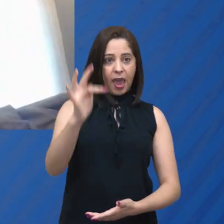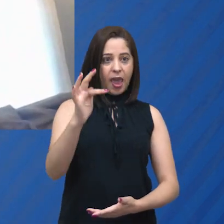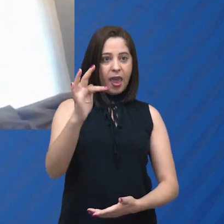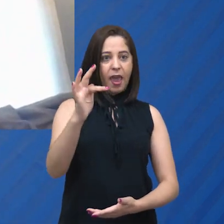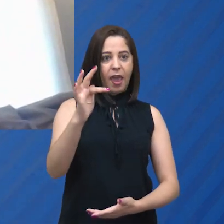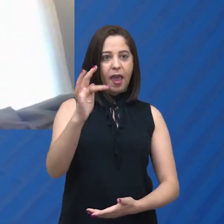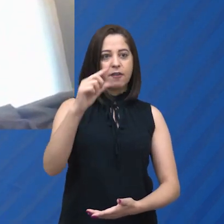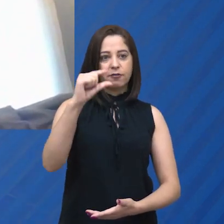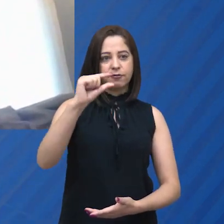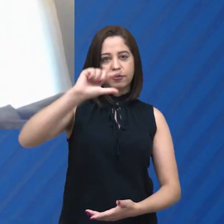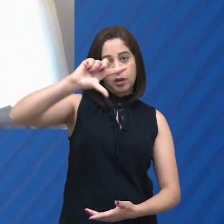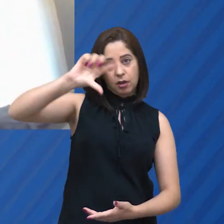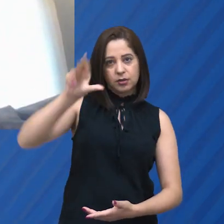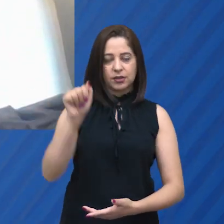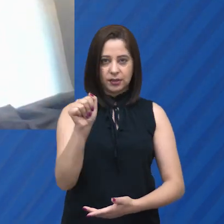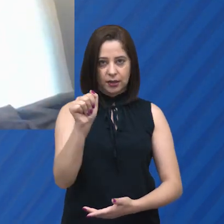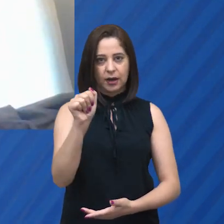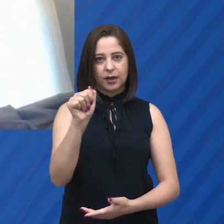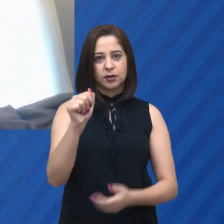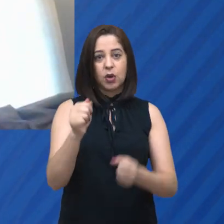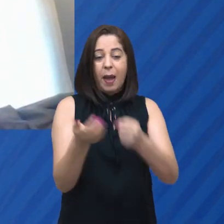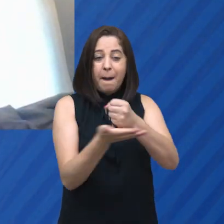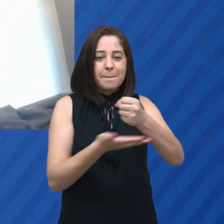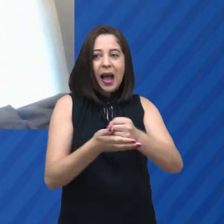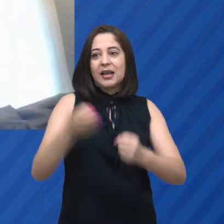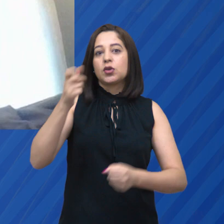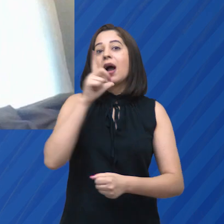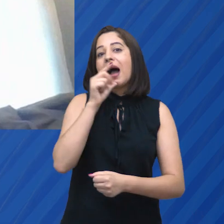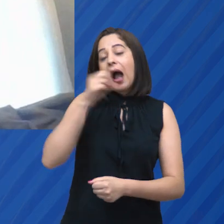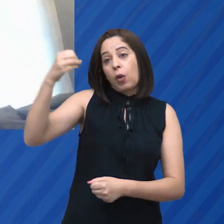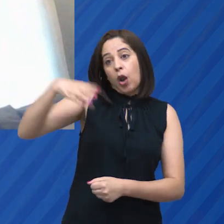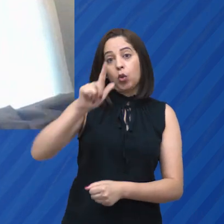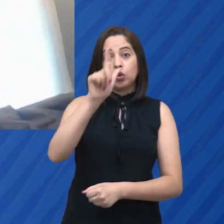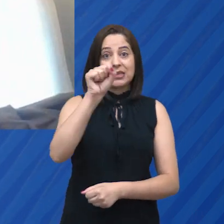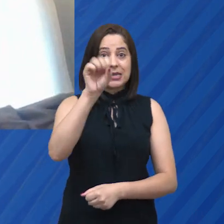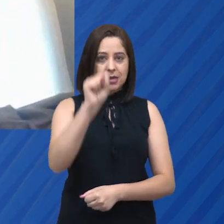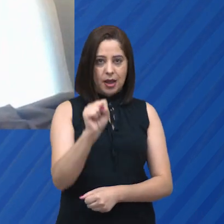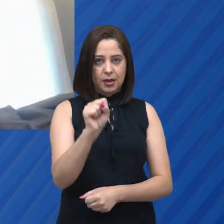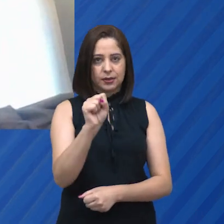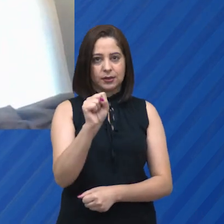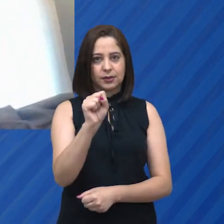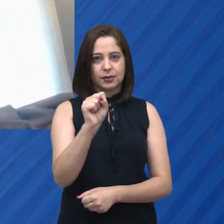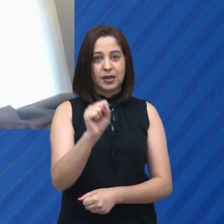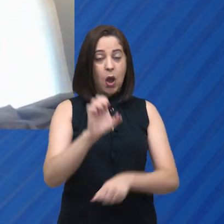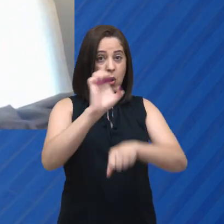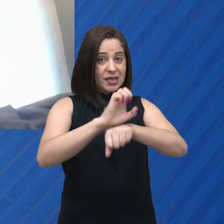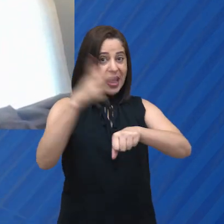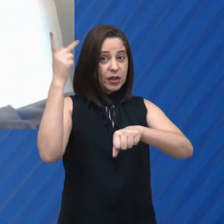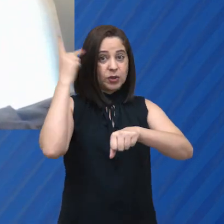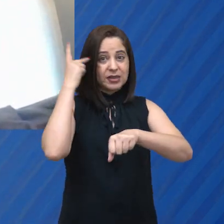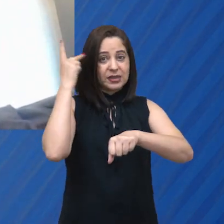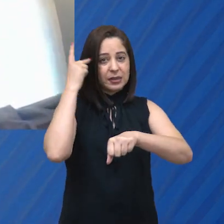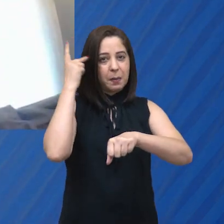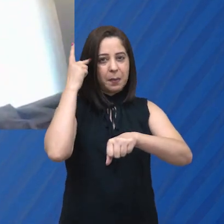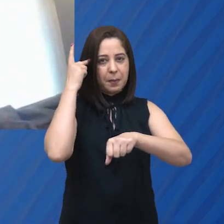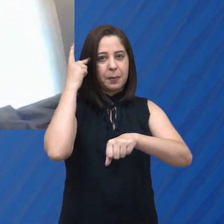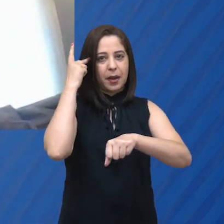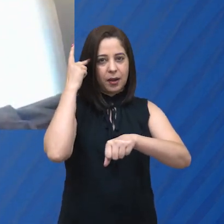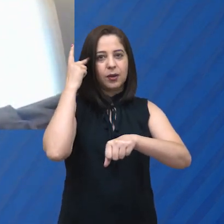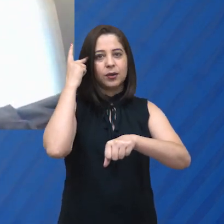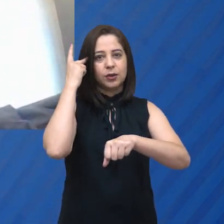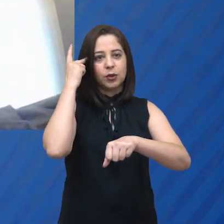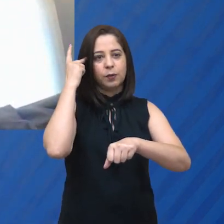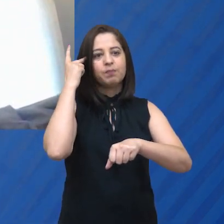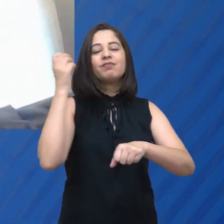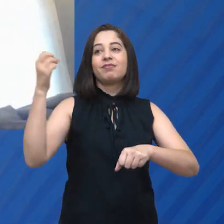Serasa, são relacionadas a contas básicas, água, luz e gás. No estado de São Paulo,